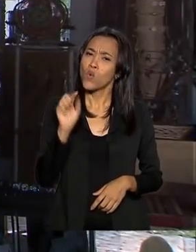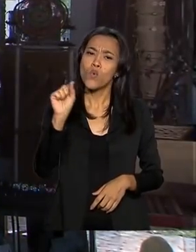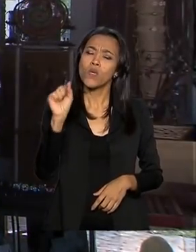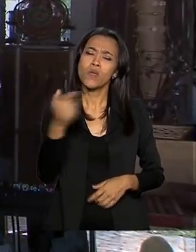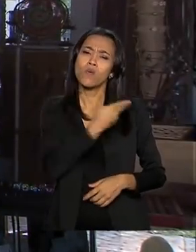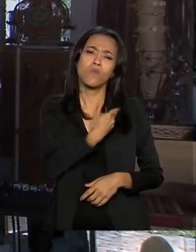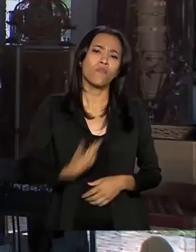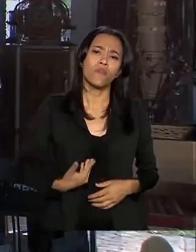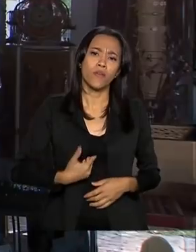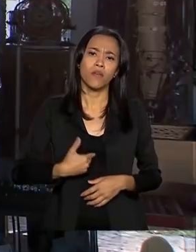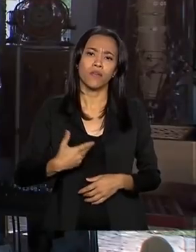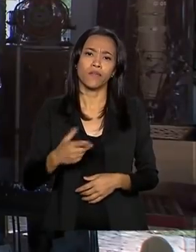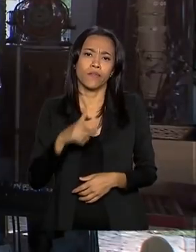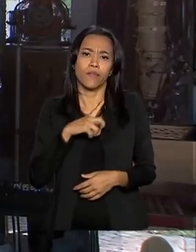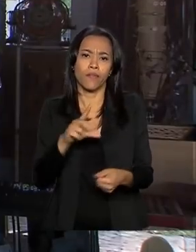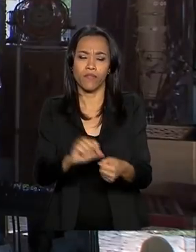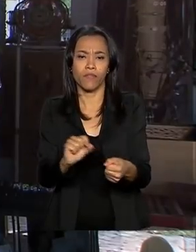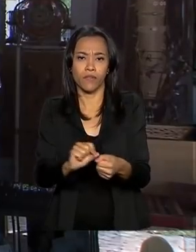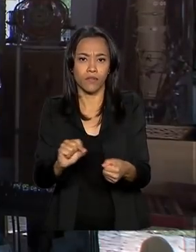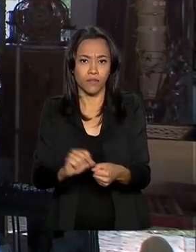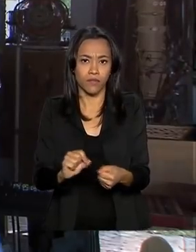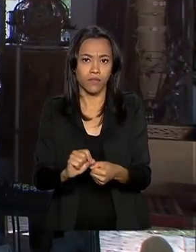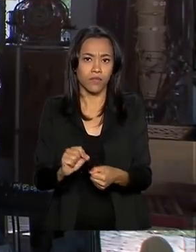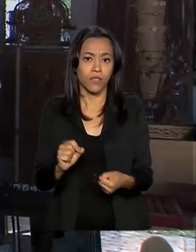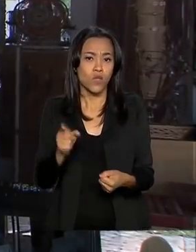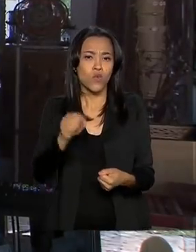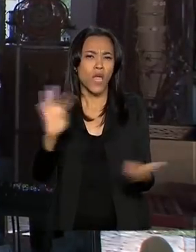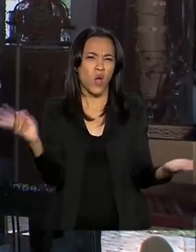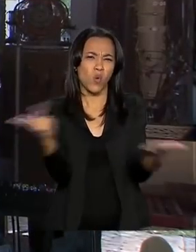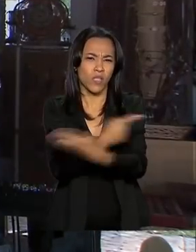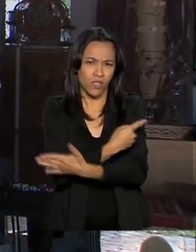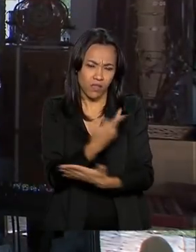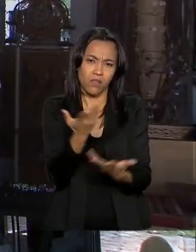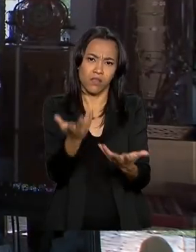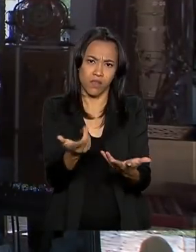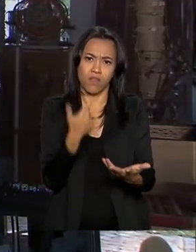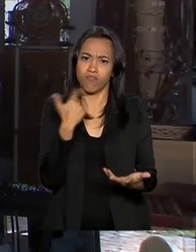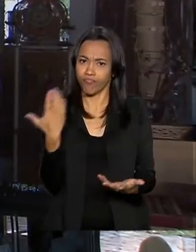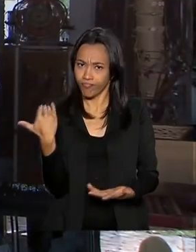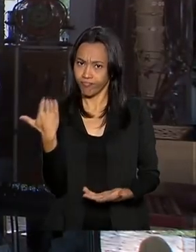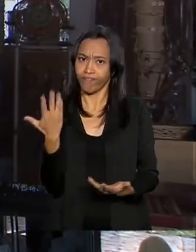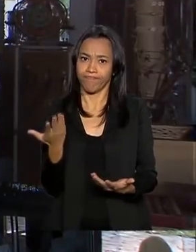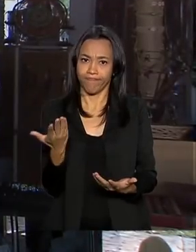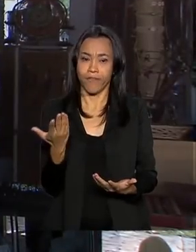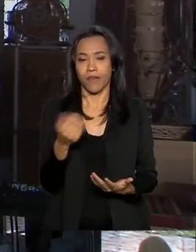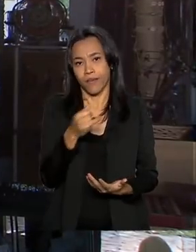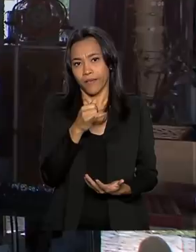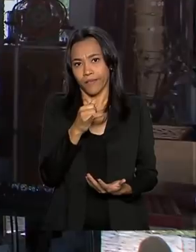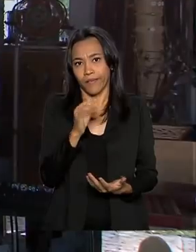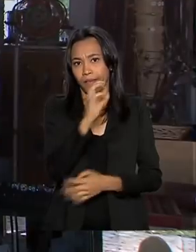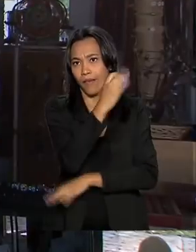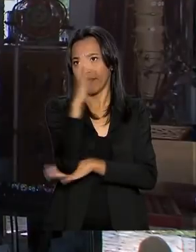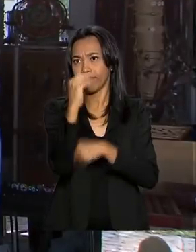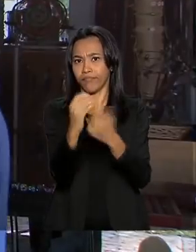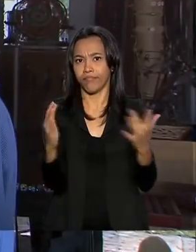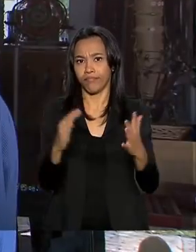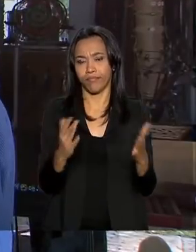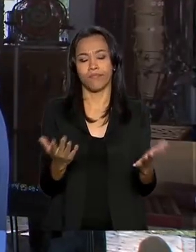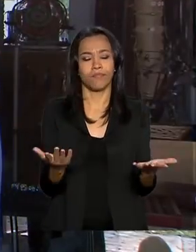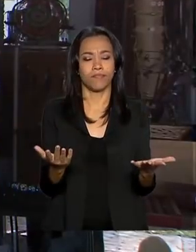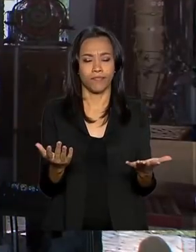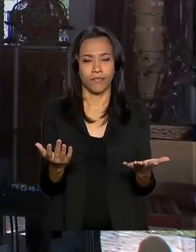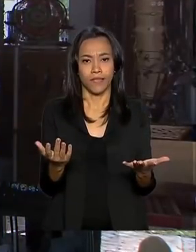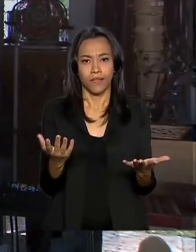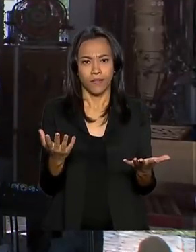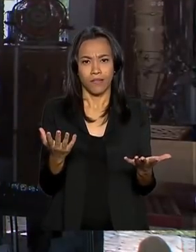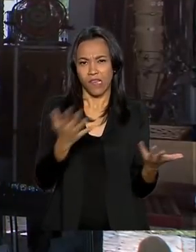o governo anda fazendo aí em relação a esse desastre que anda acontecendo aí, não é ecológico e